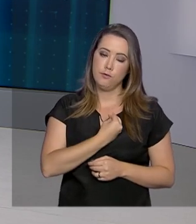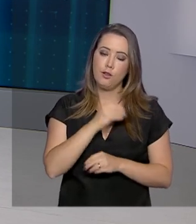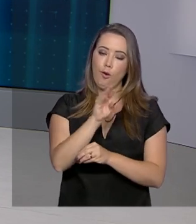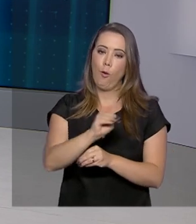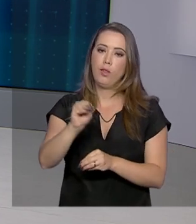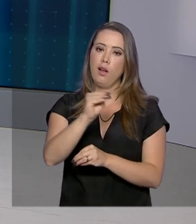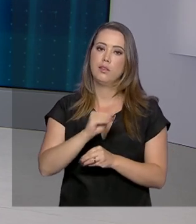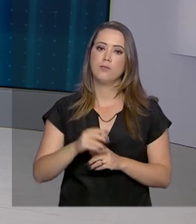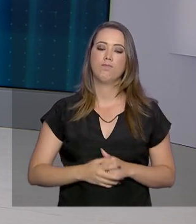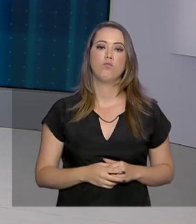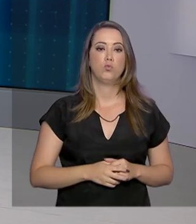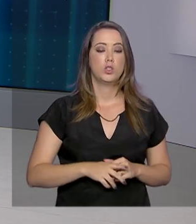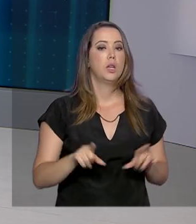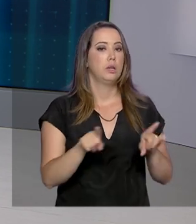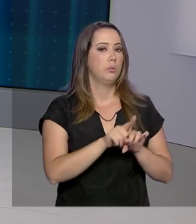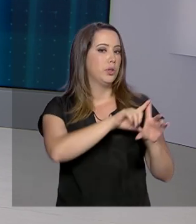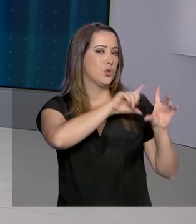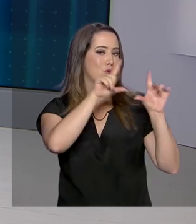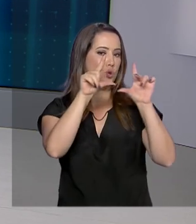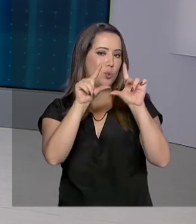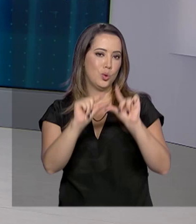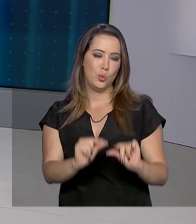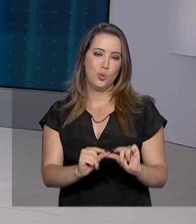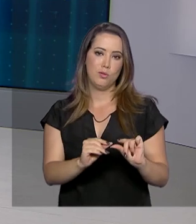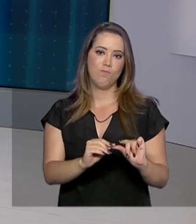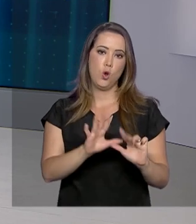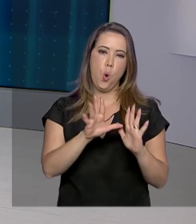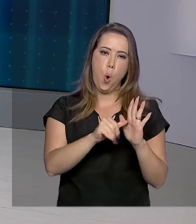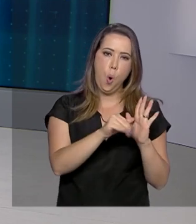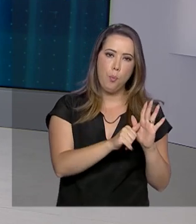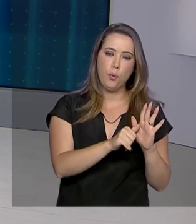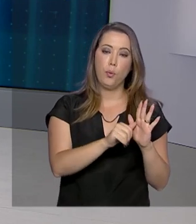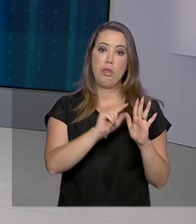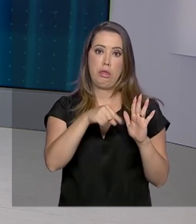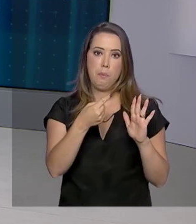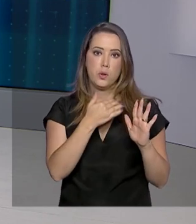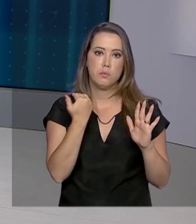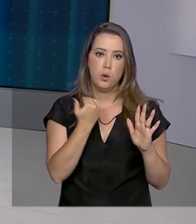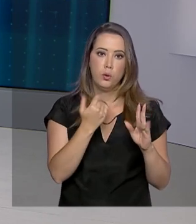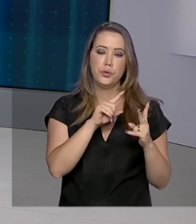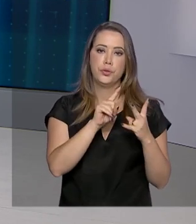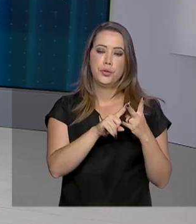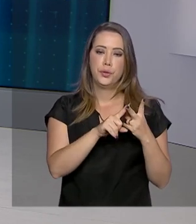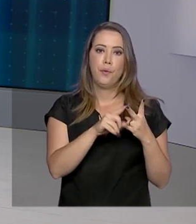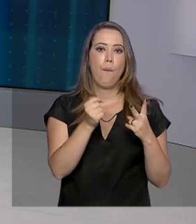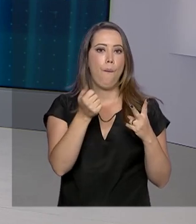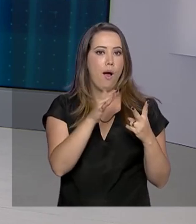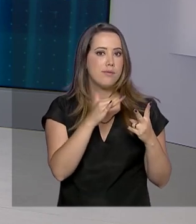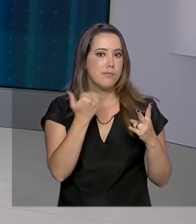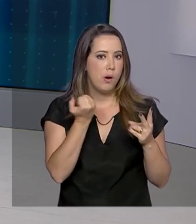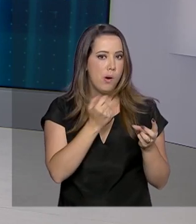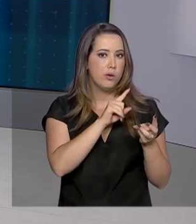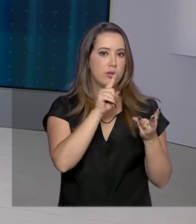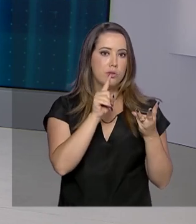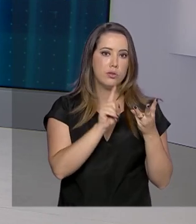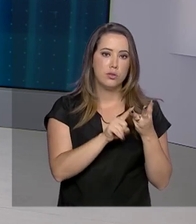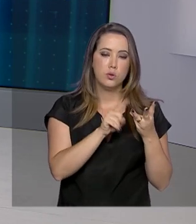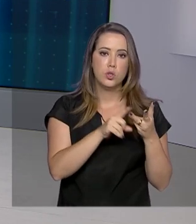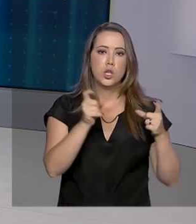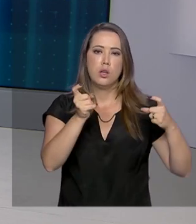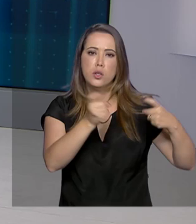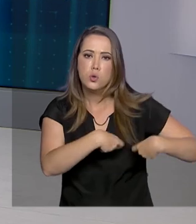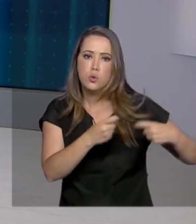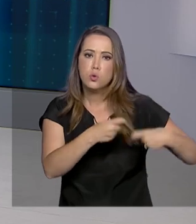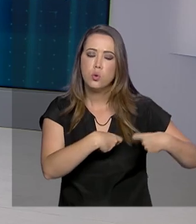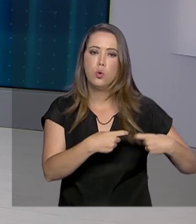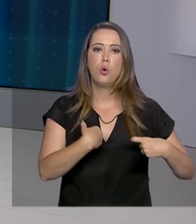preservadas. Houve queda ainda nos casos de roubo seguido de morte, tentativa de homicídio, estupro,